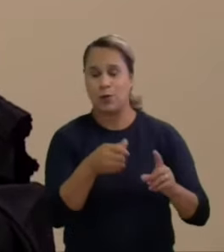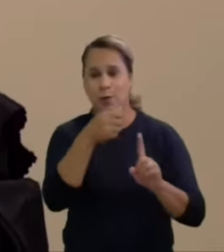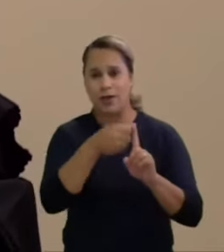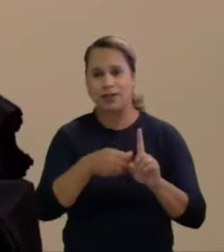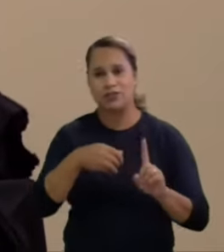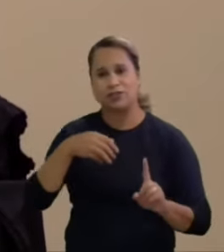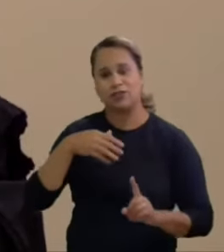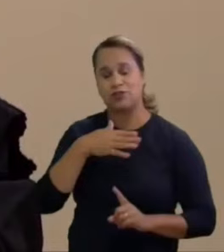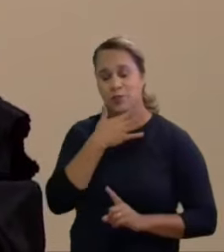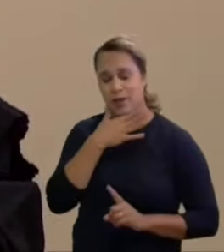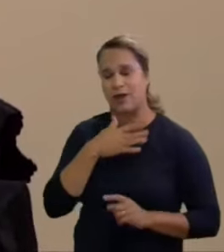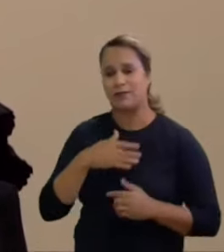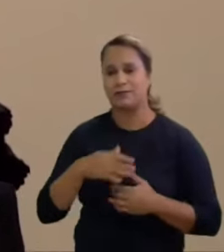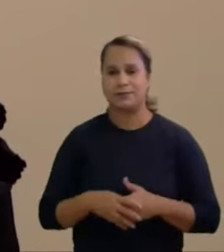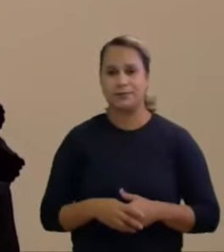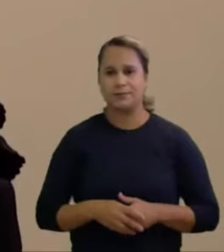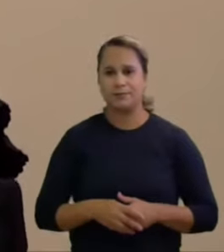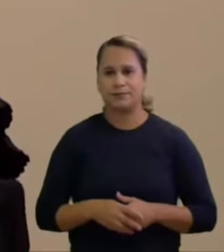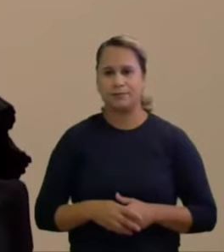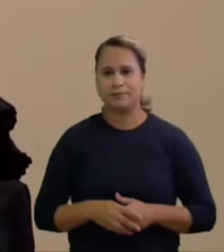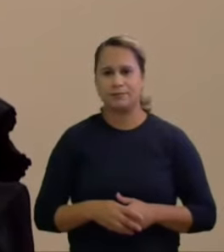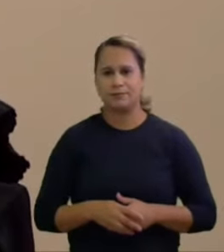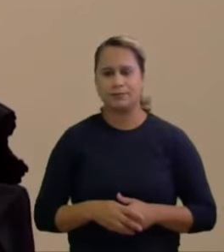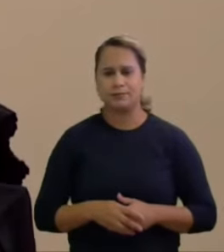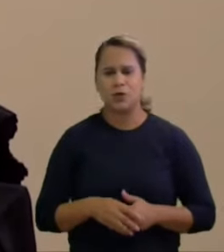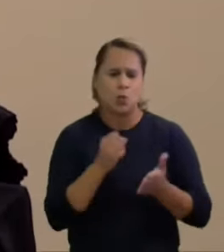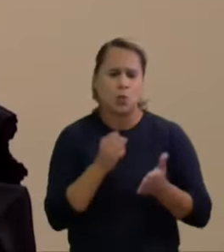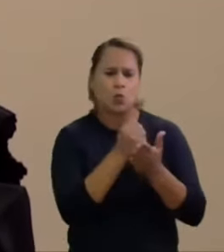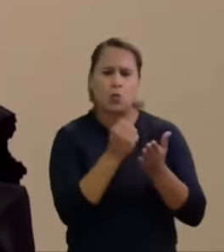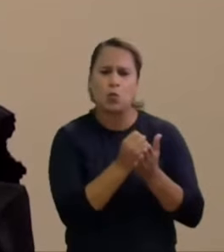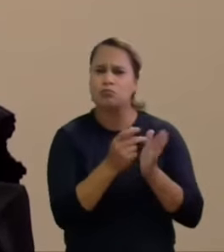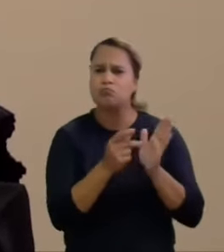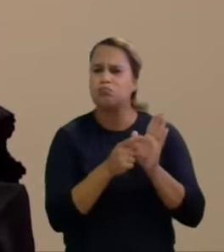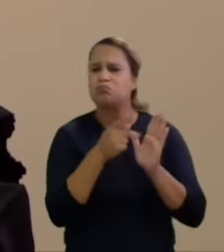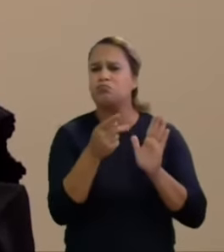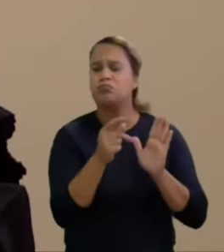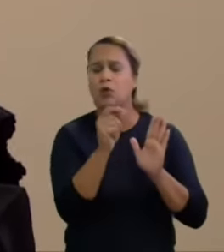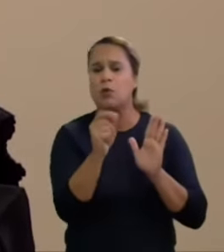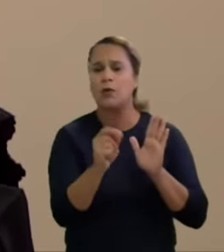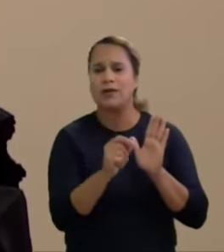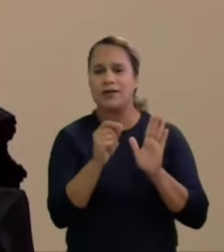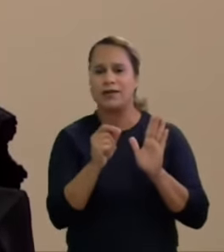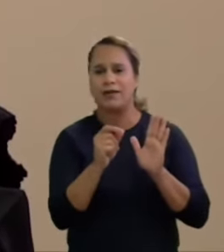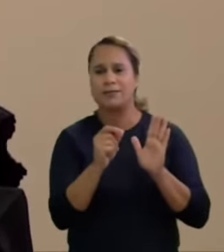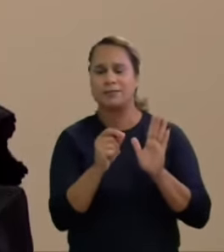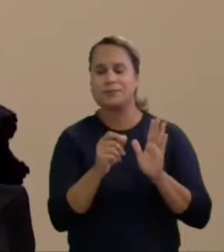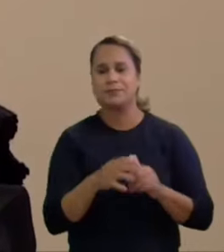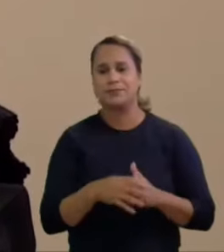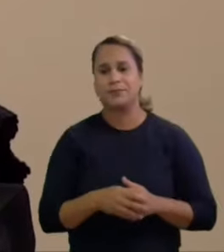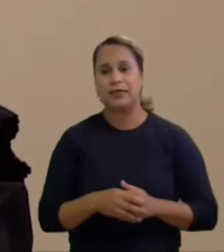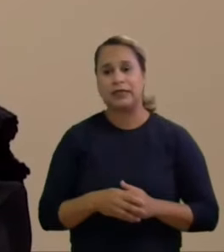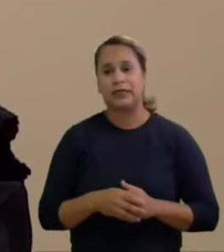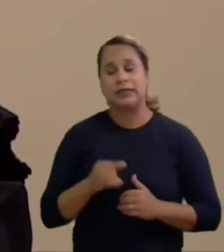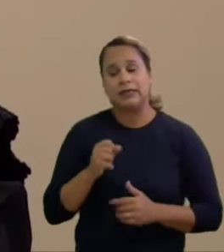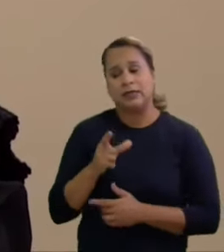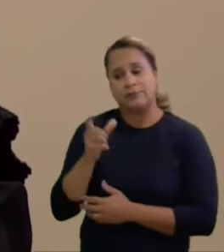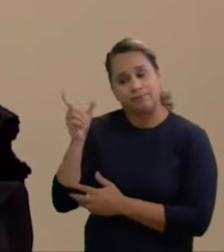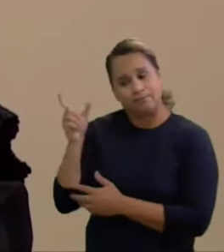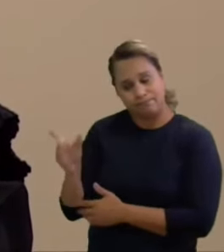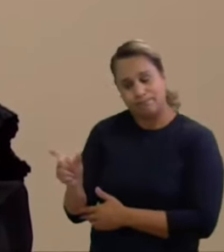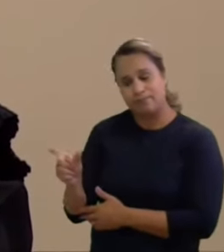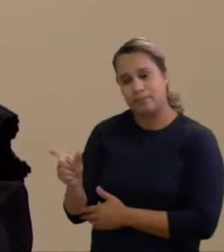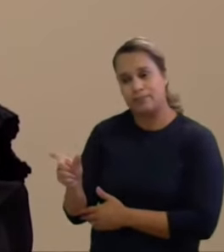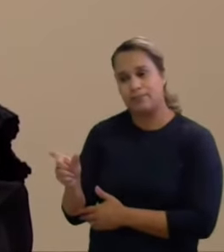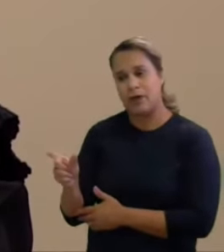dizia, olha, é um pré-contrato, quando houver a Convenção, se vocês tiverem candidato eu vou fazer o serviço de mídia,